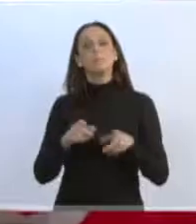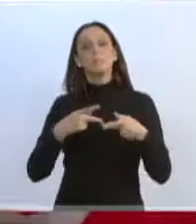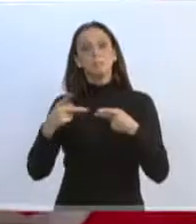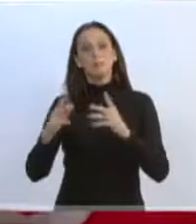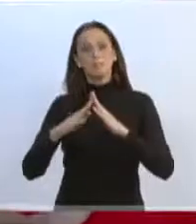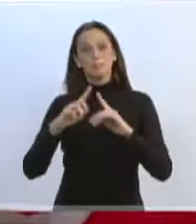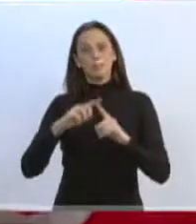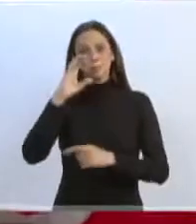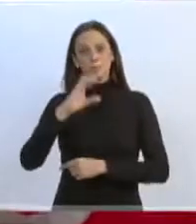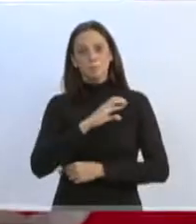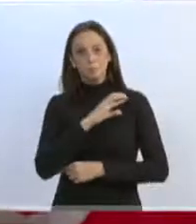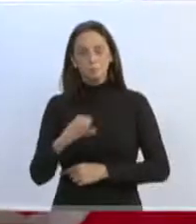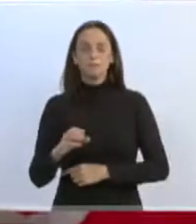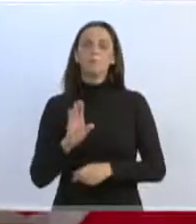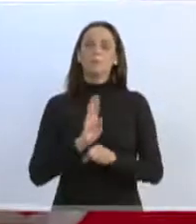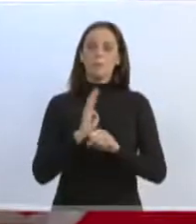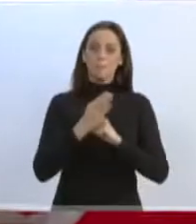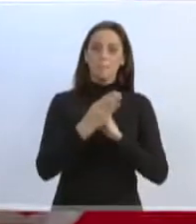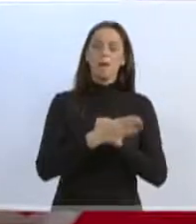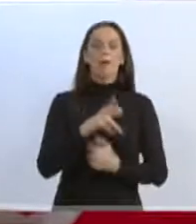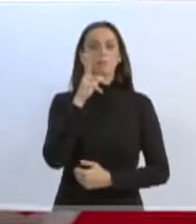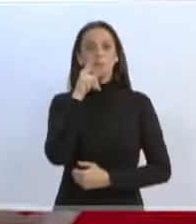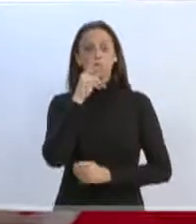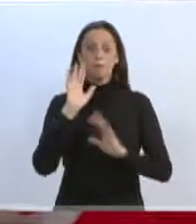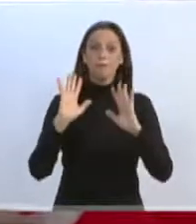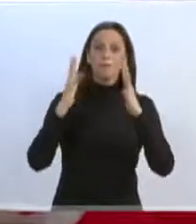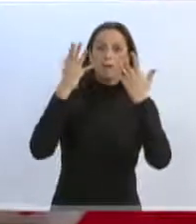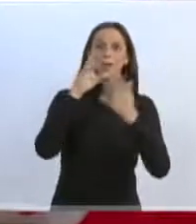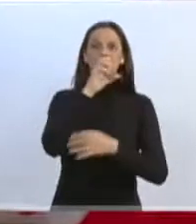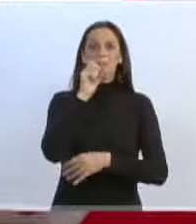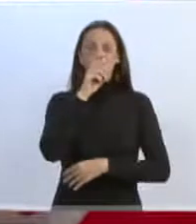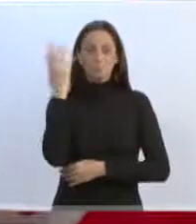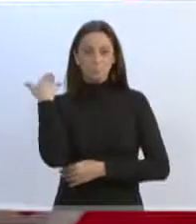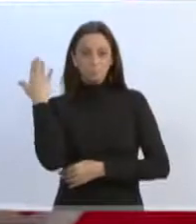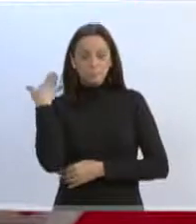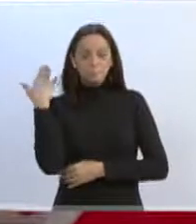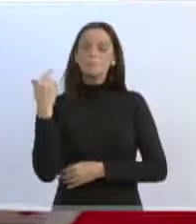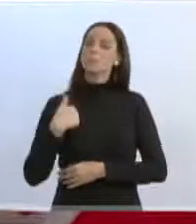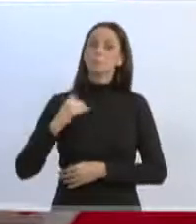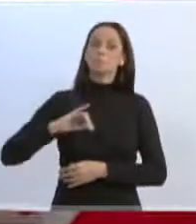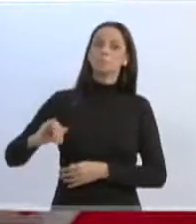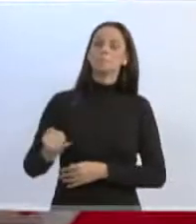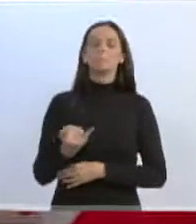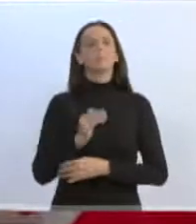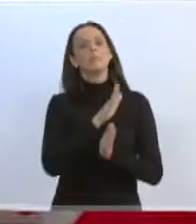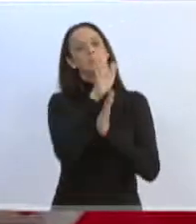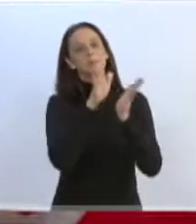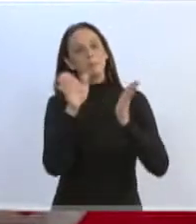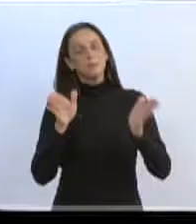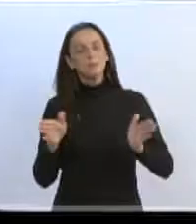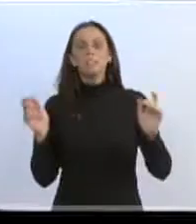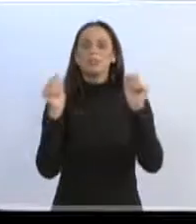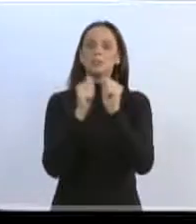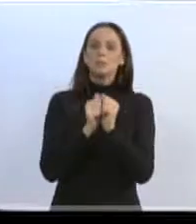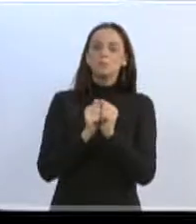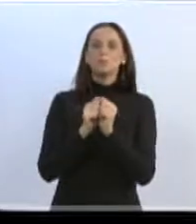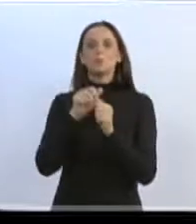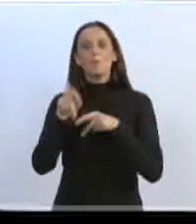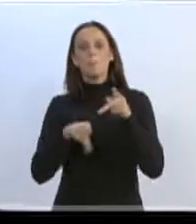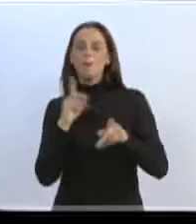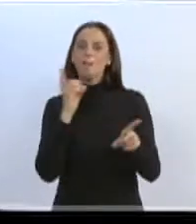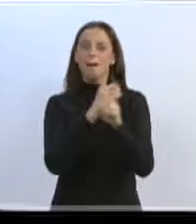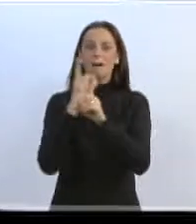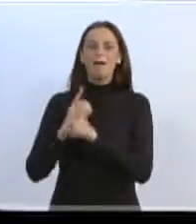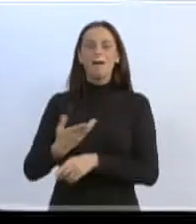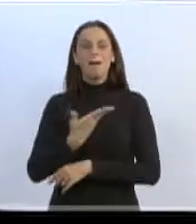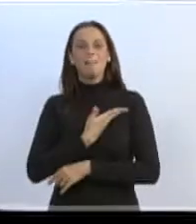Socorro, no bairro Água Verde, que estava em festa neste final de semana também, e nessas oportunidades sempre temos a satisfação de estar próximos do povo, de reencontrar amigos,